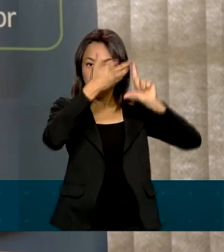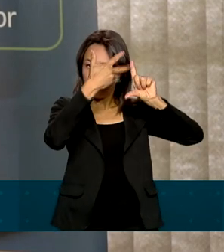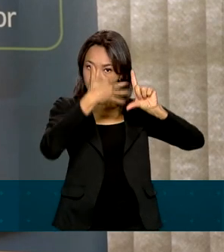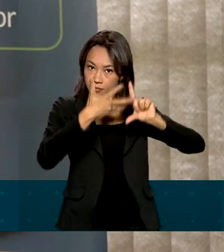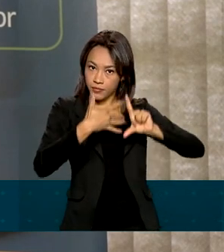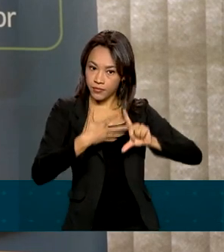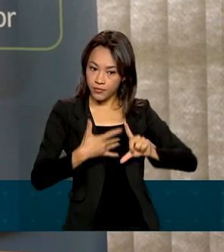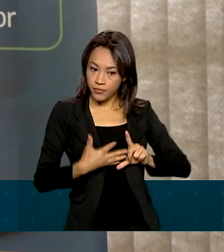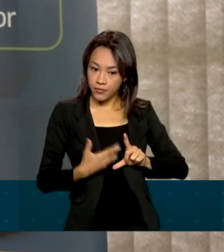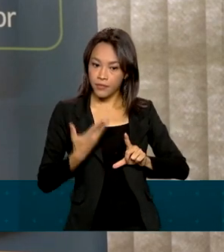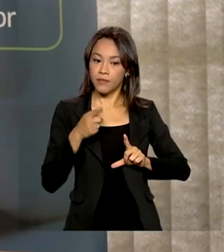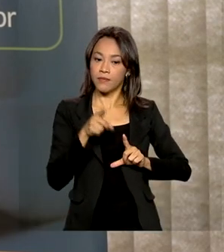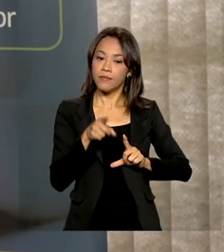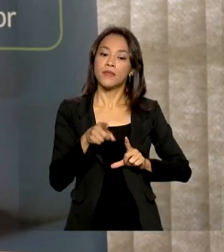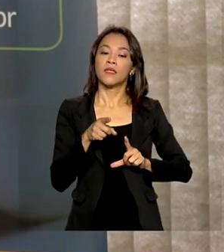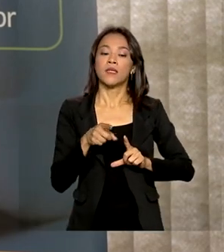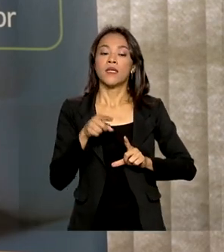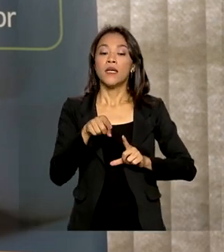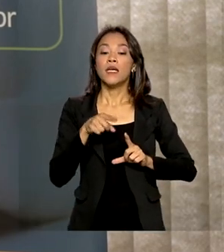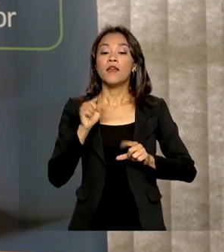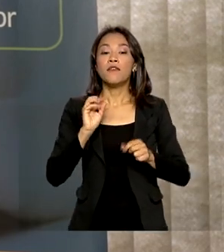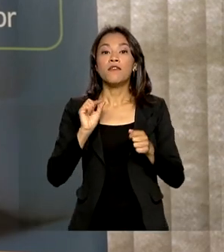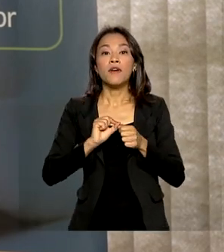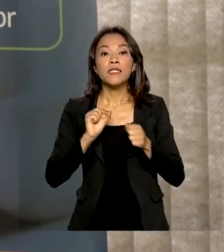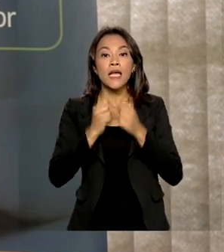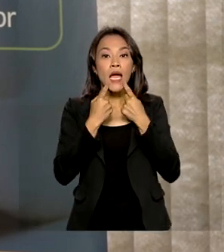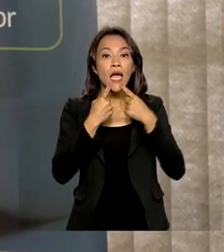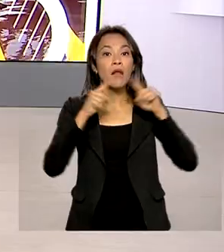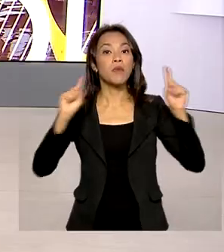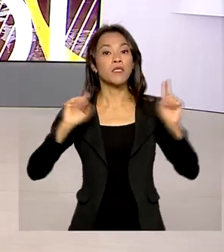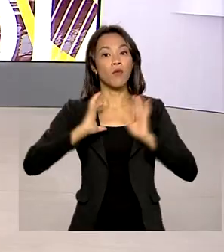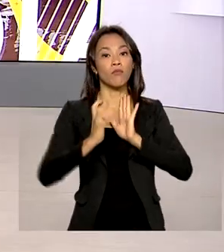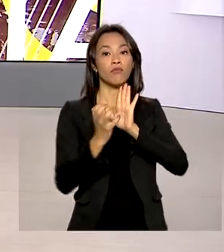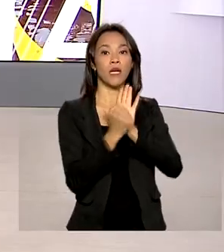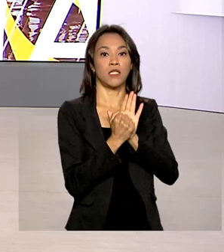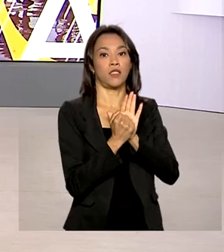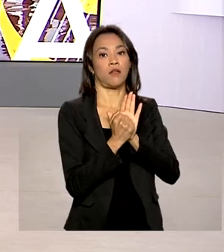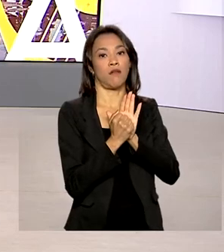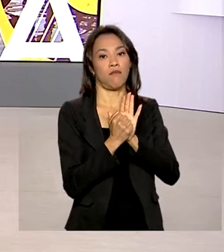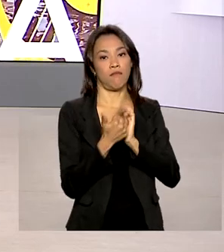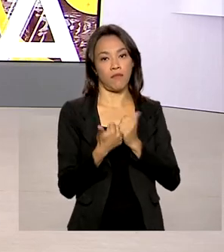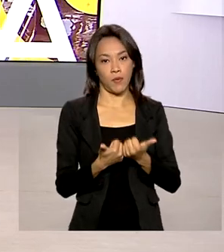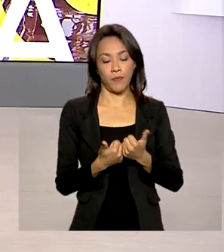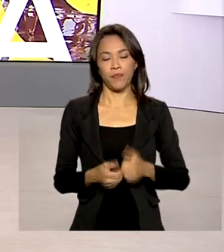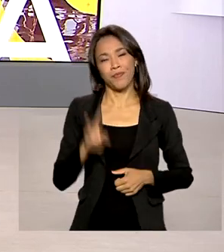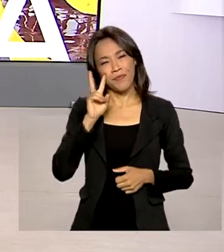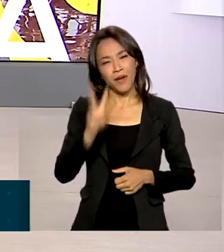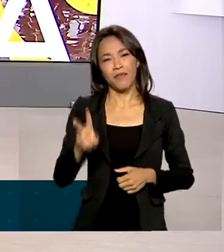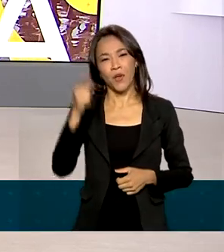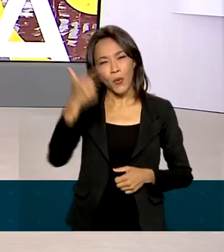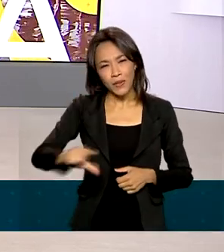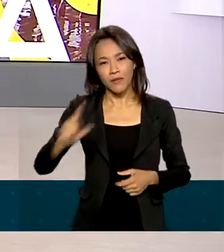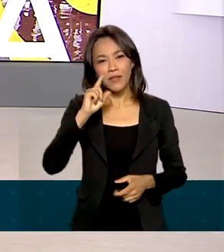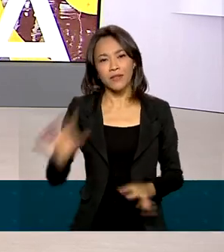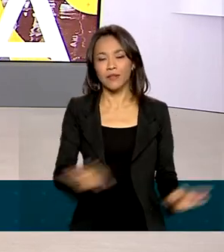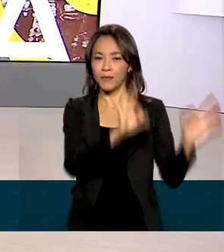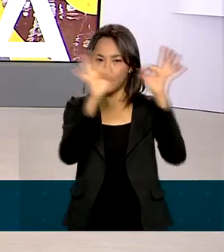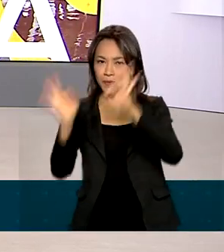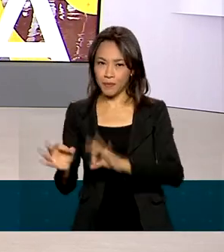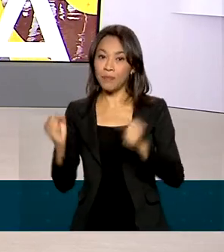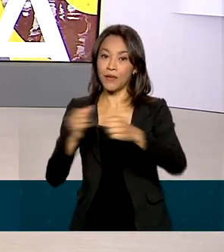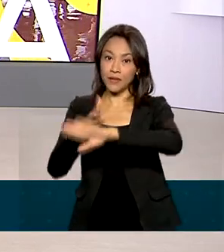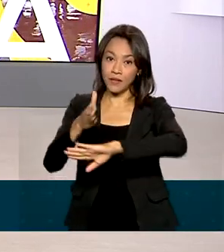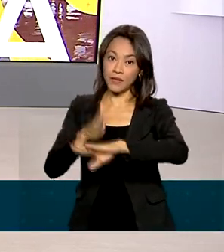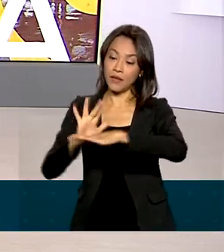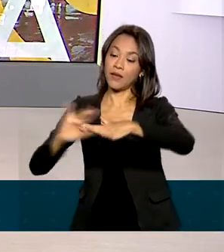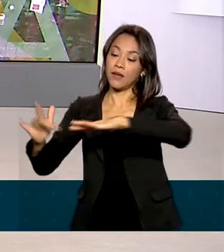consumidor.gov.br, e faça a sua reclamação. Para rever as reportagens de hoje, acesse as nossas